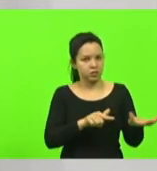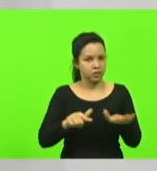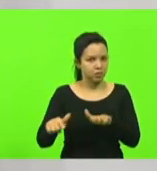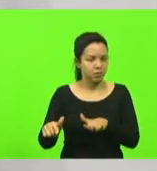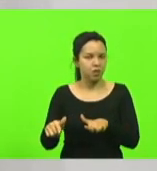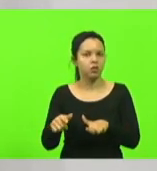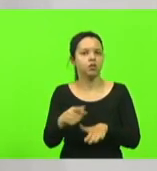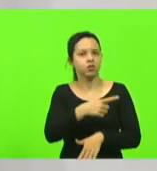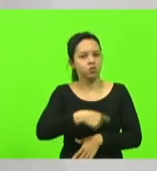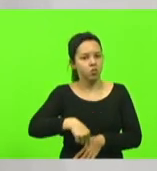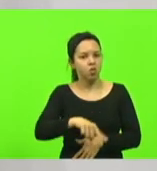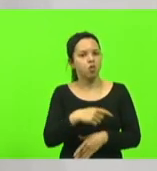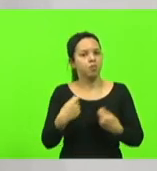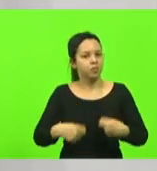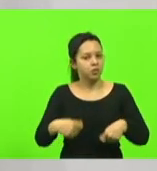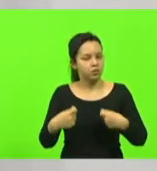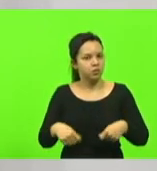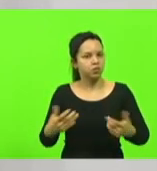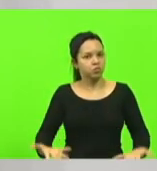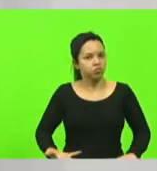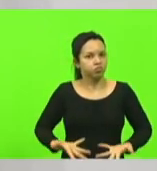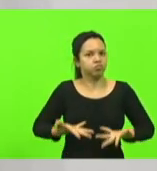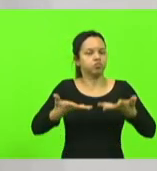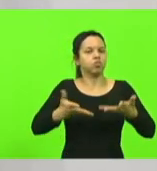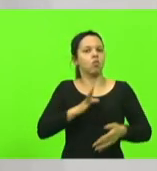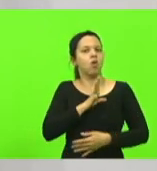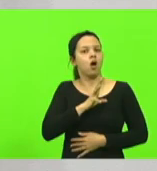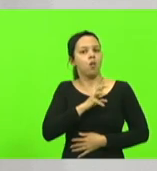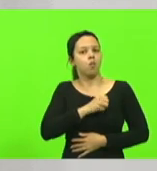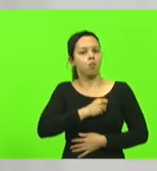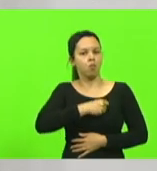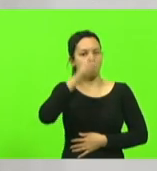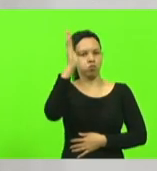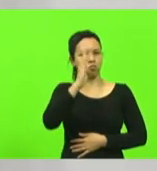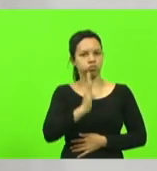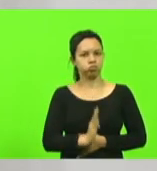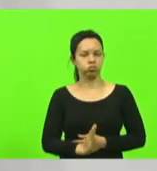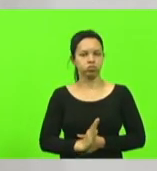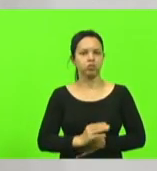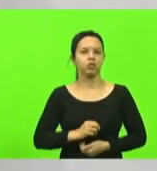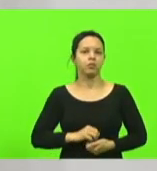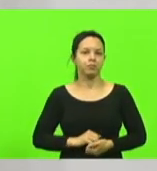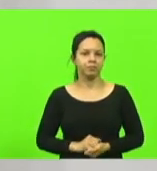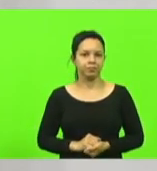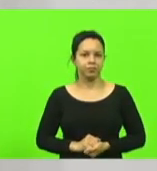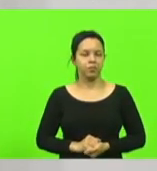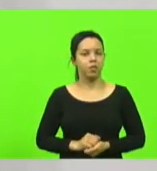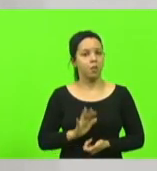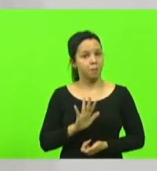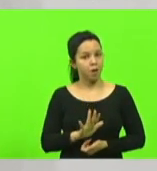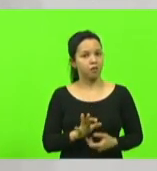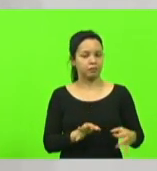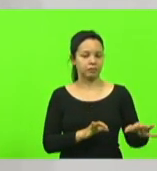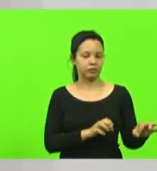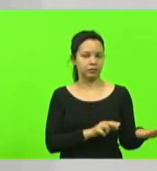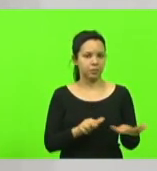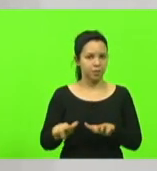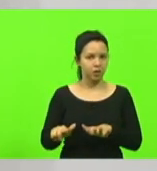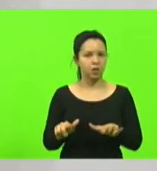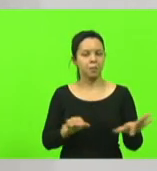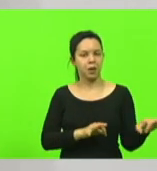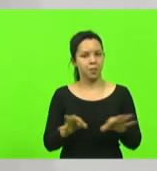com orgulho o amor a nossa pátria no entanto a semana de preparação para o feriado da